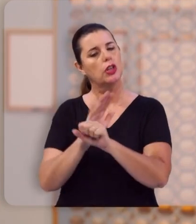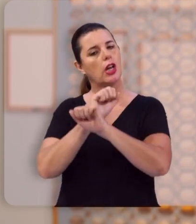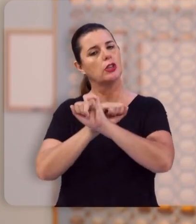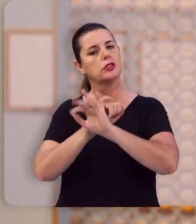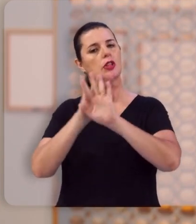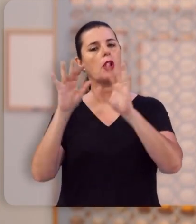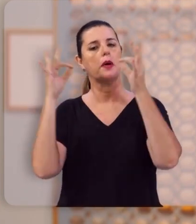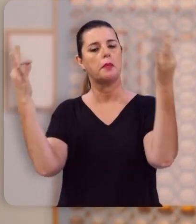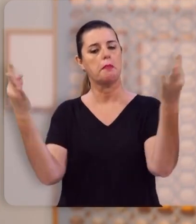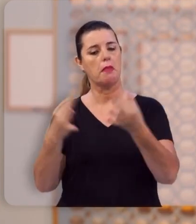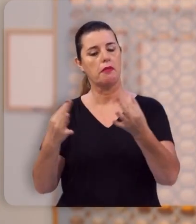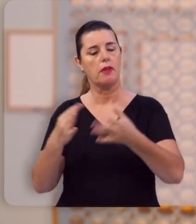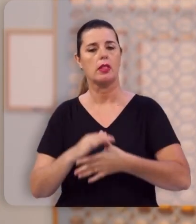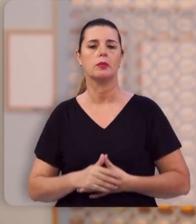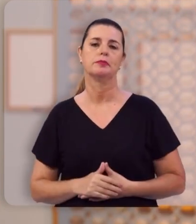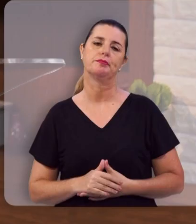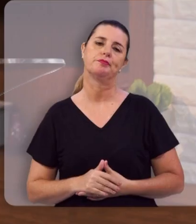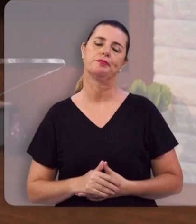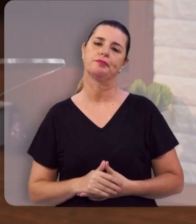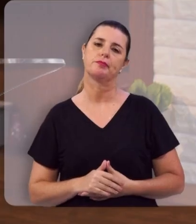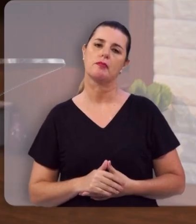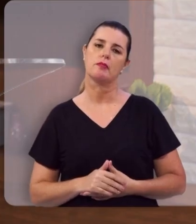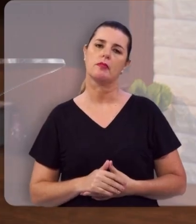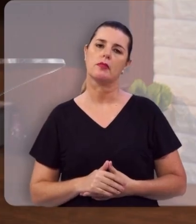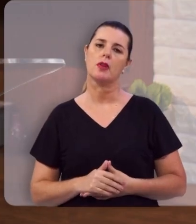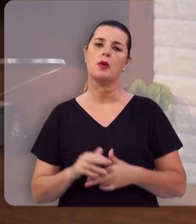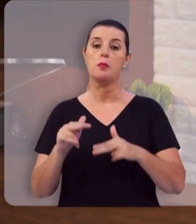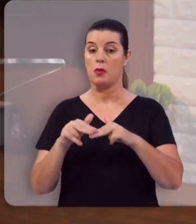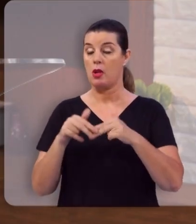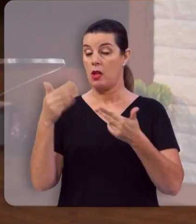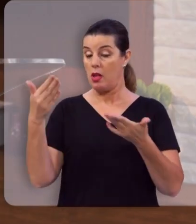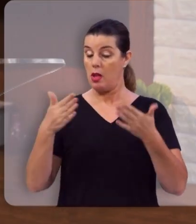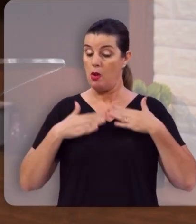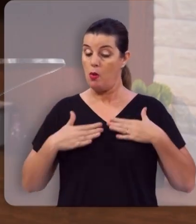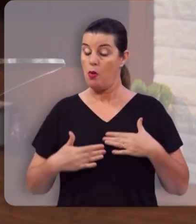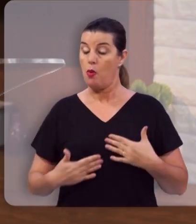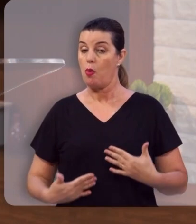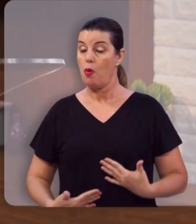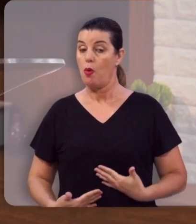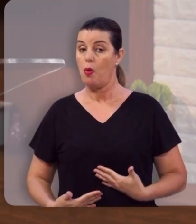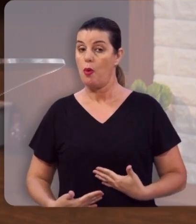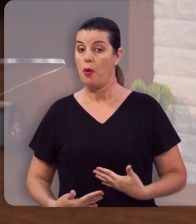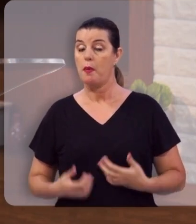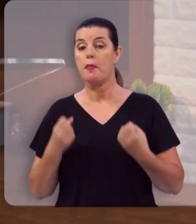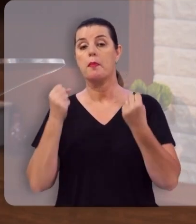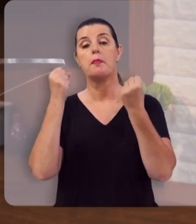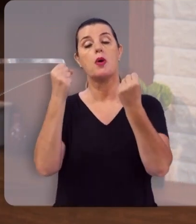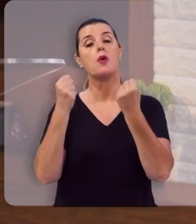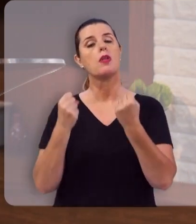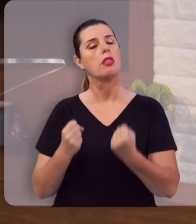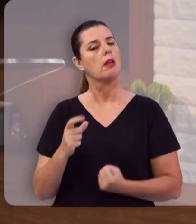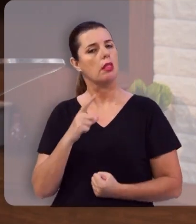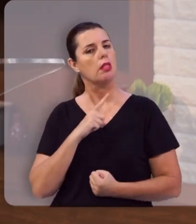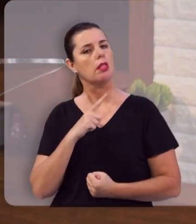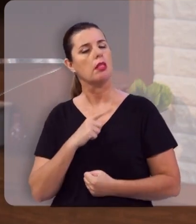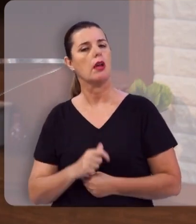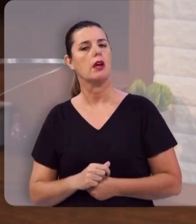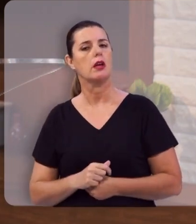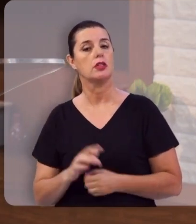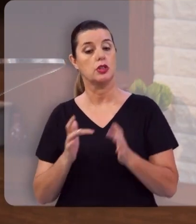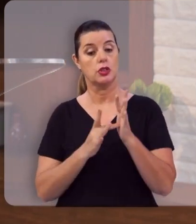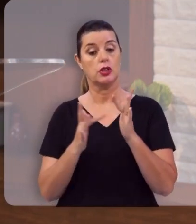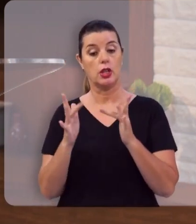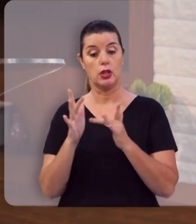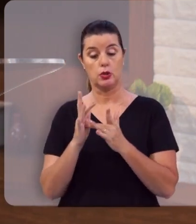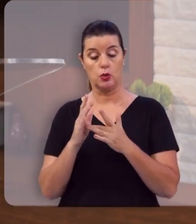Pleno, perfeito. Segundo, esse corpo será um corpo poderoso. Jesus